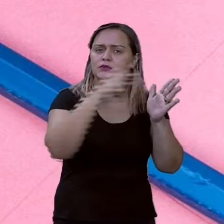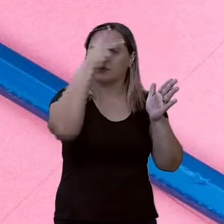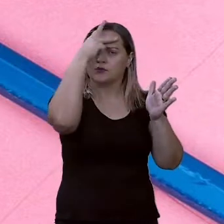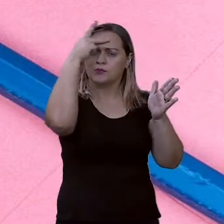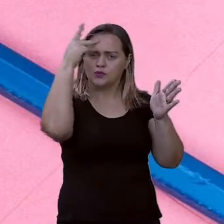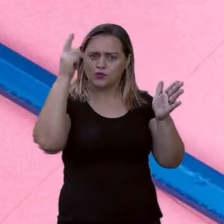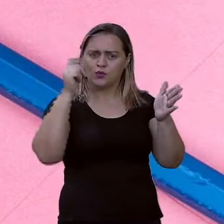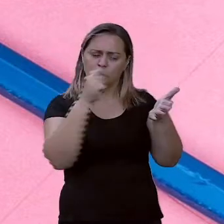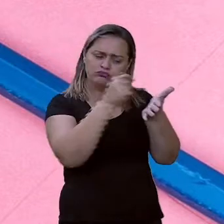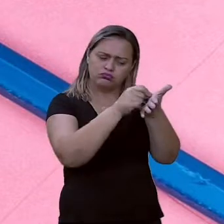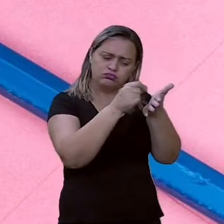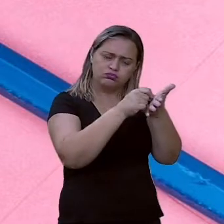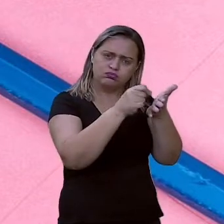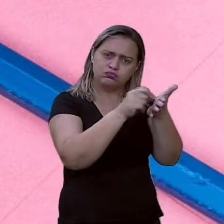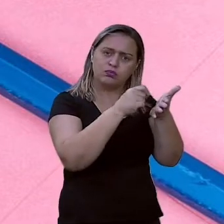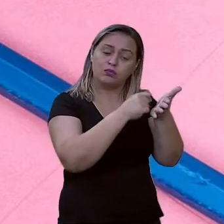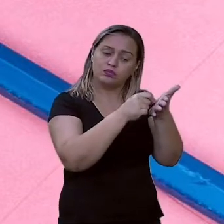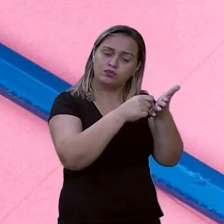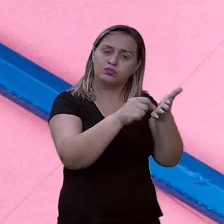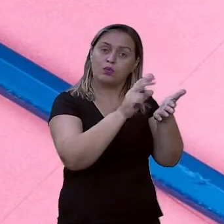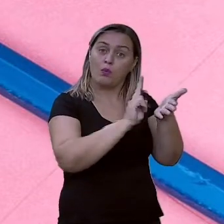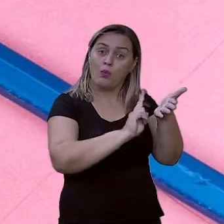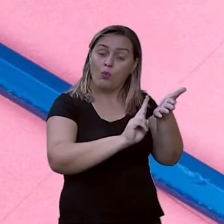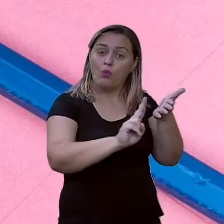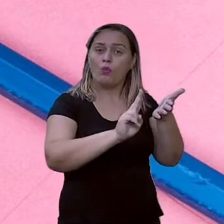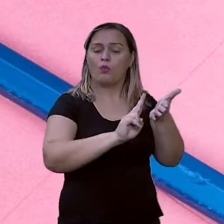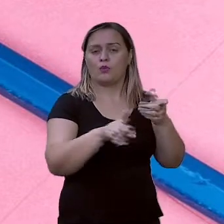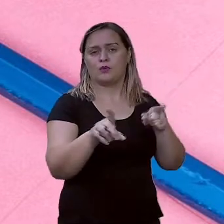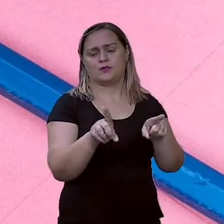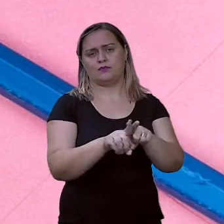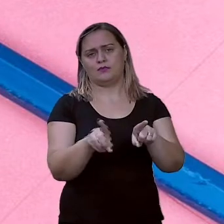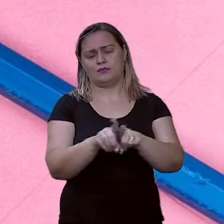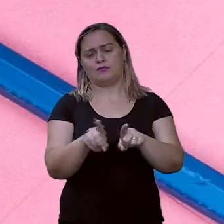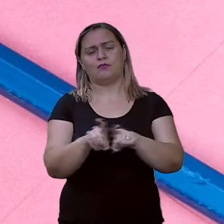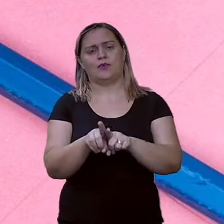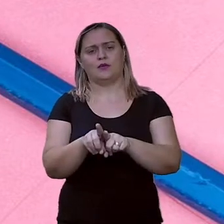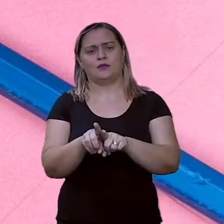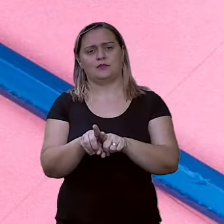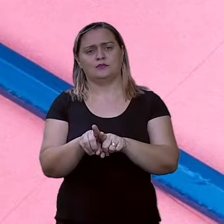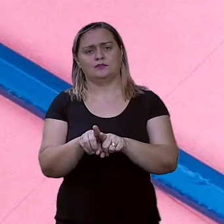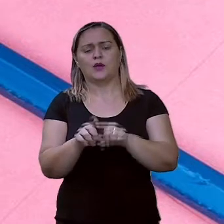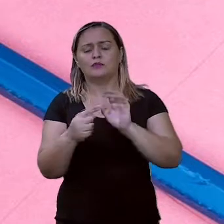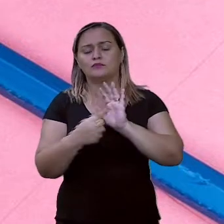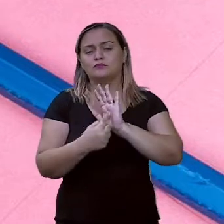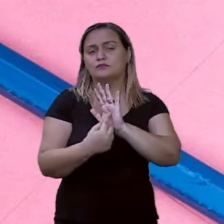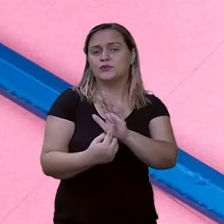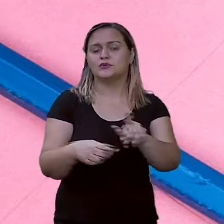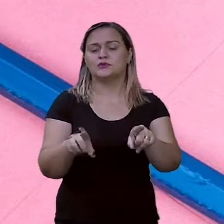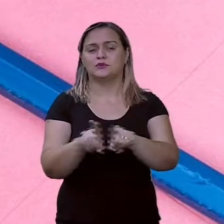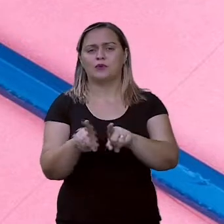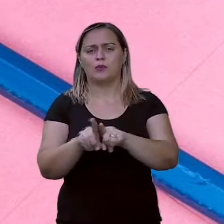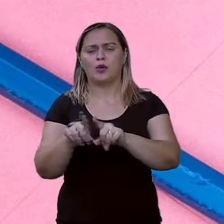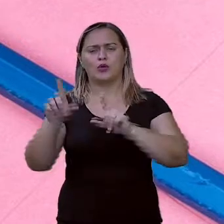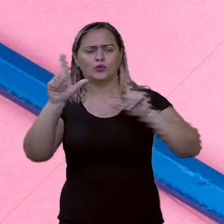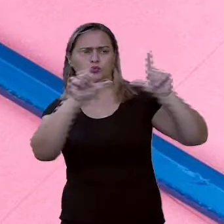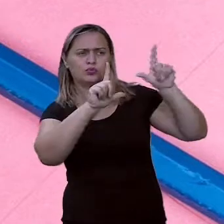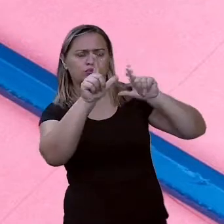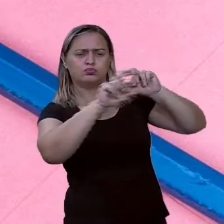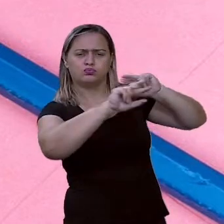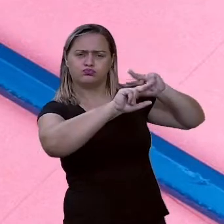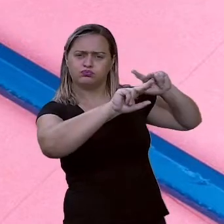essas produções, esses textos são divulgados, veiculados aí nos meios de comunicação.